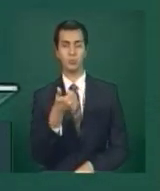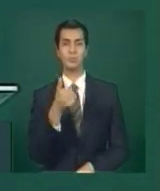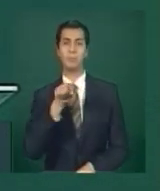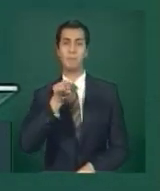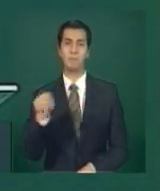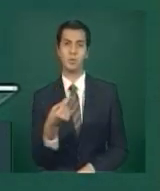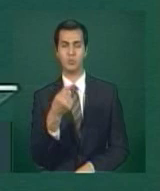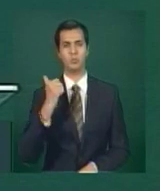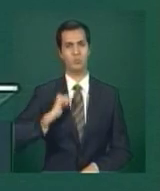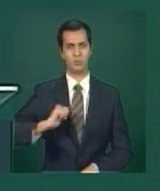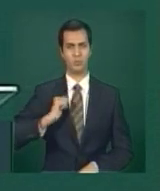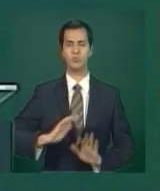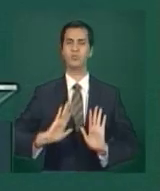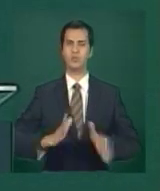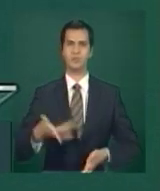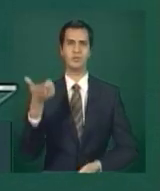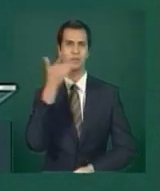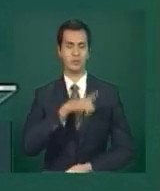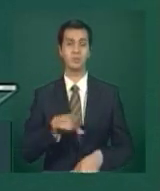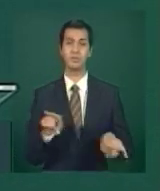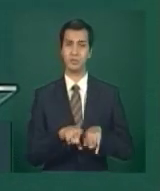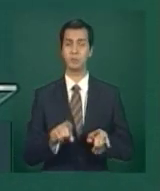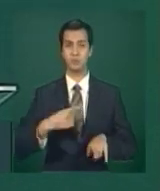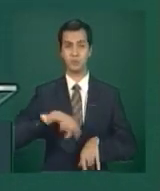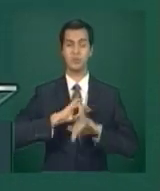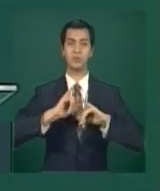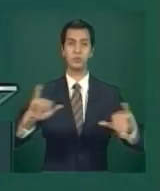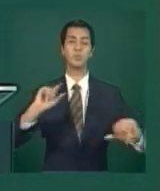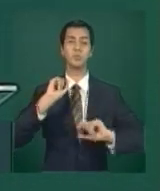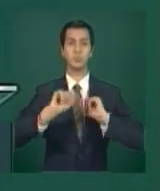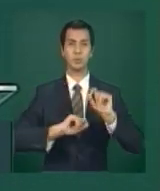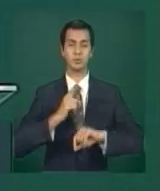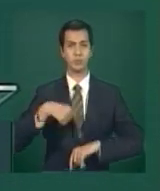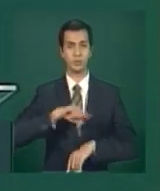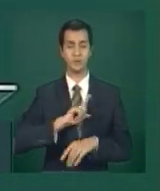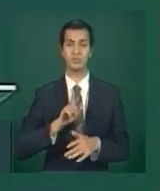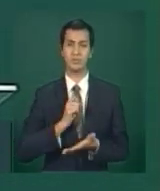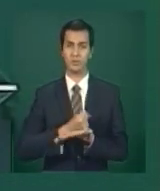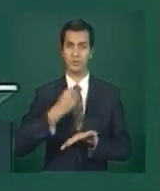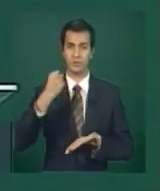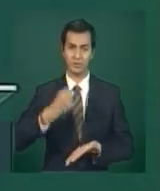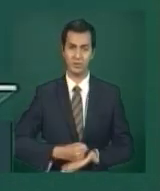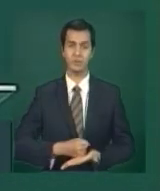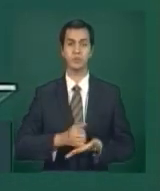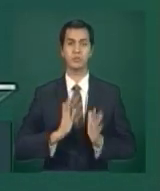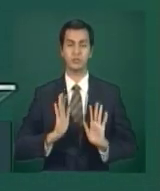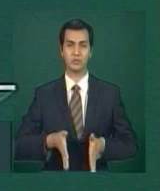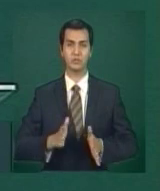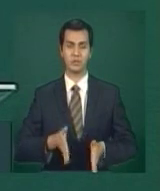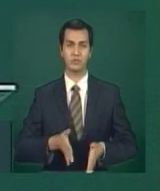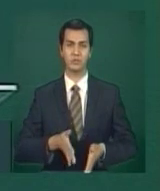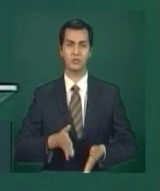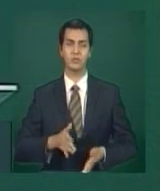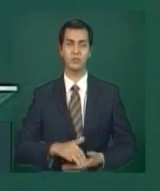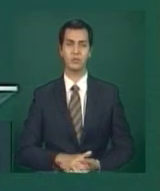E, ao mesmo tempo, nós anunciamos o seguinte, nós já temos contrato já